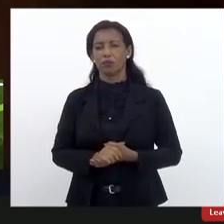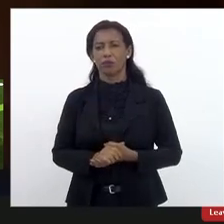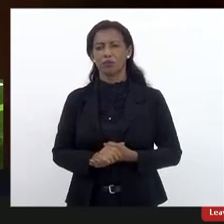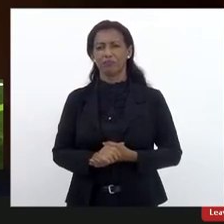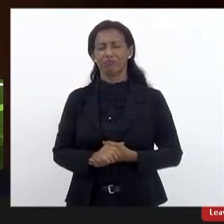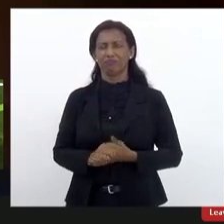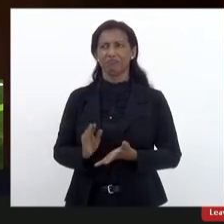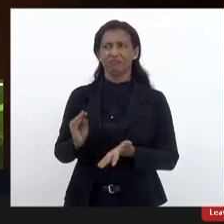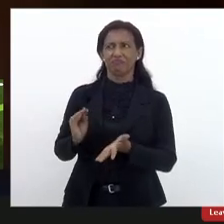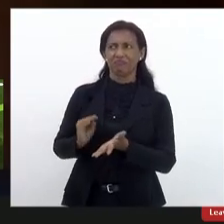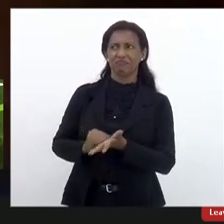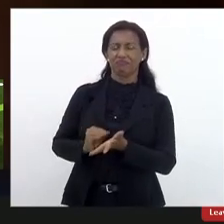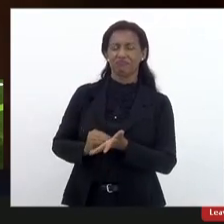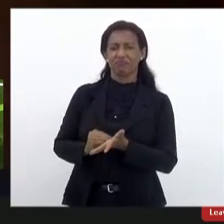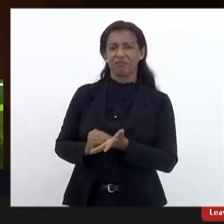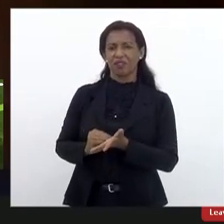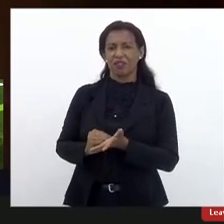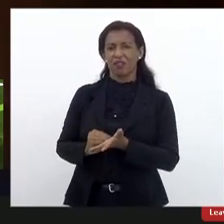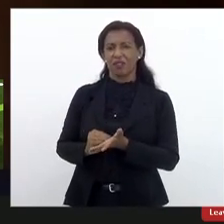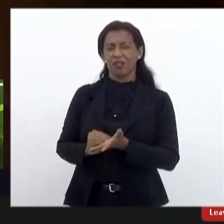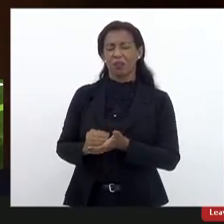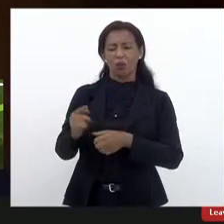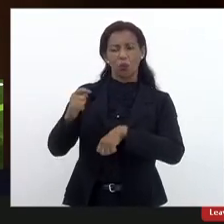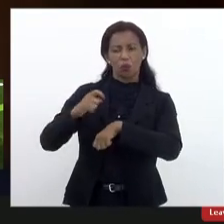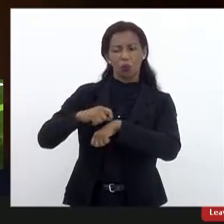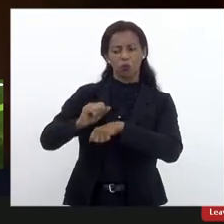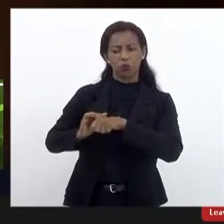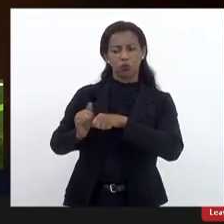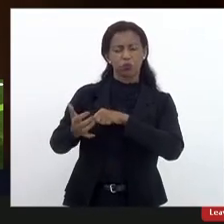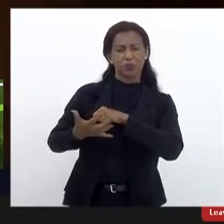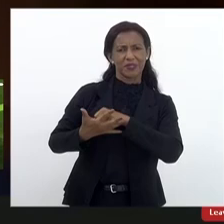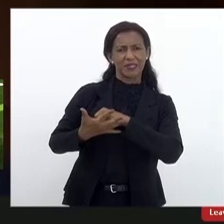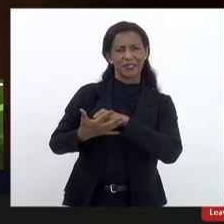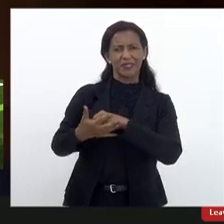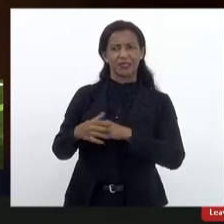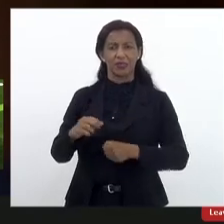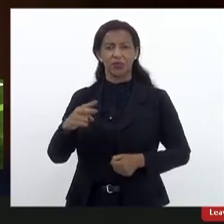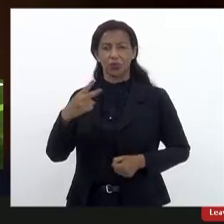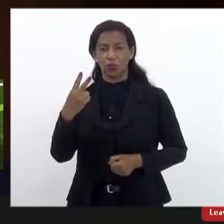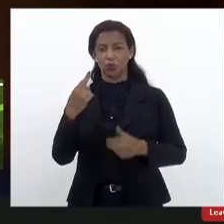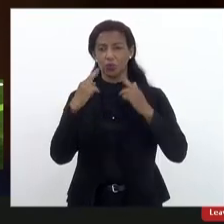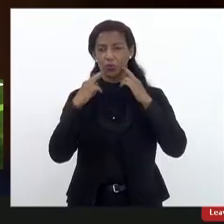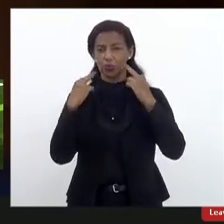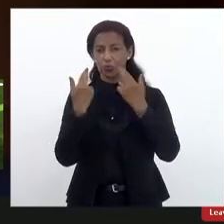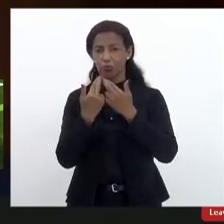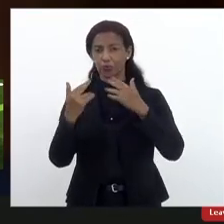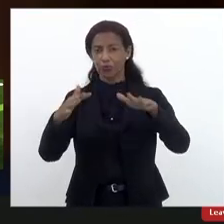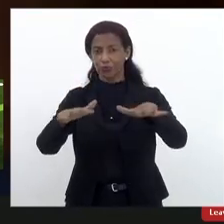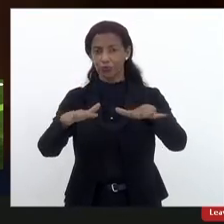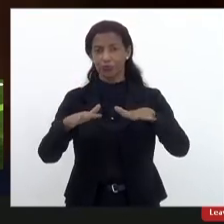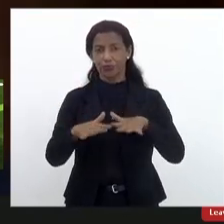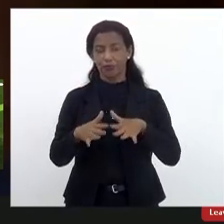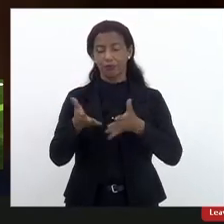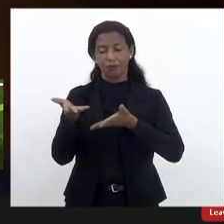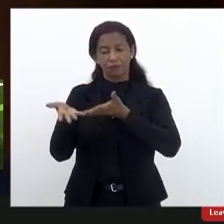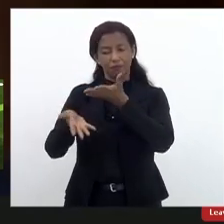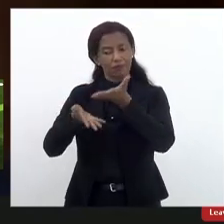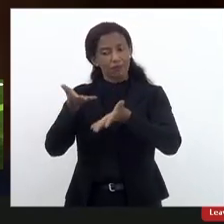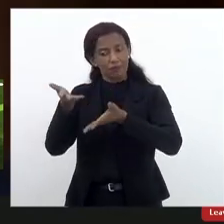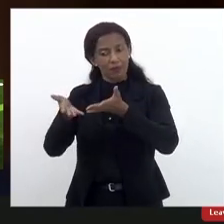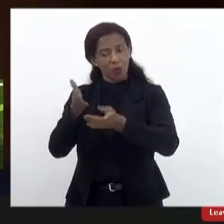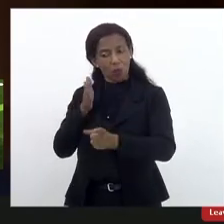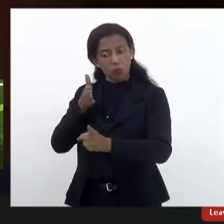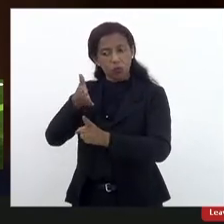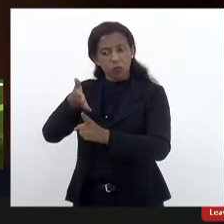desconforto, mas apreensão no momento de pandemia. Nós realizamos duas audiências públicas para tratar da questão